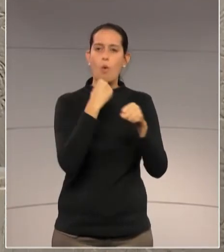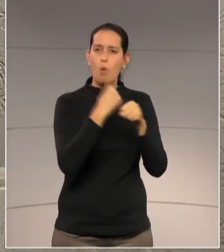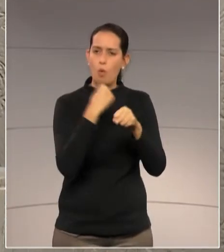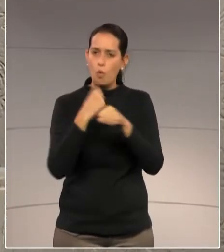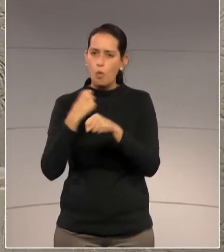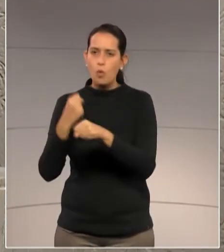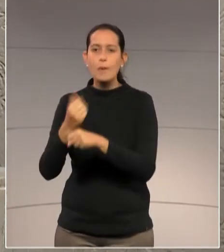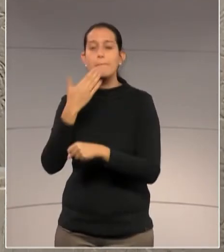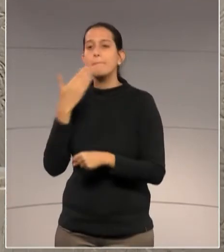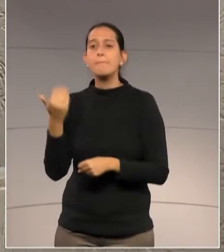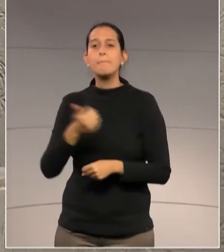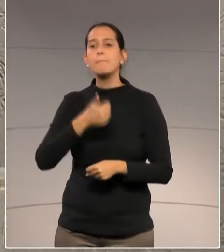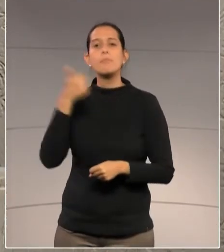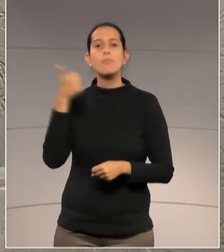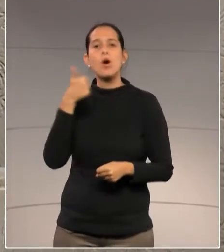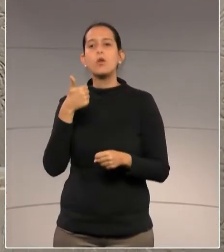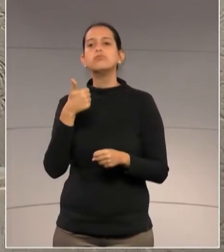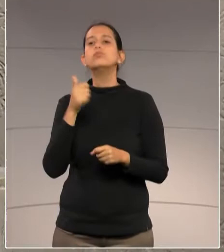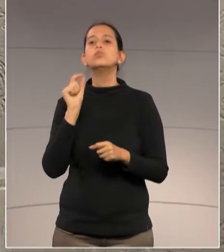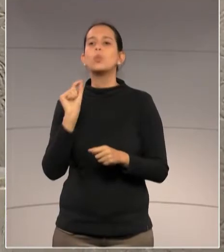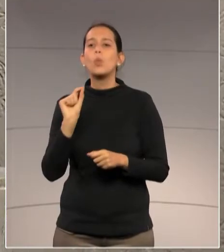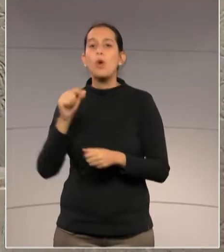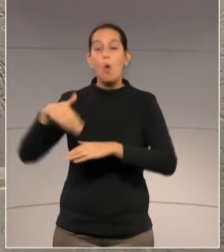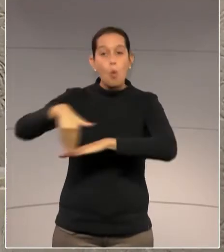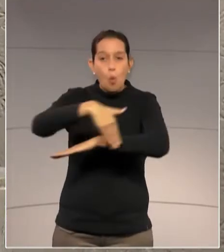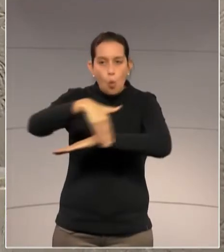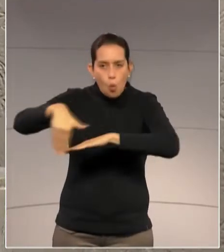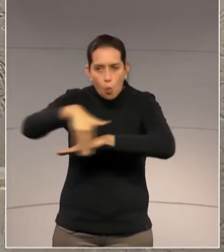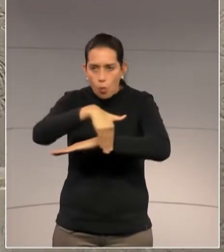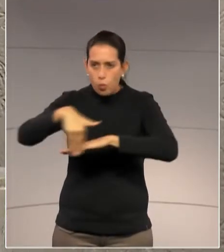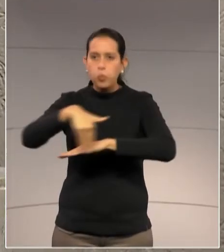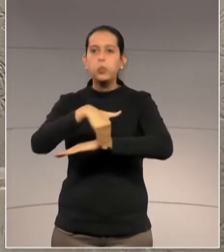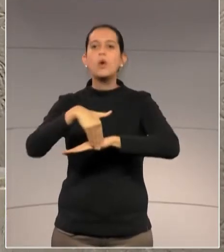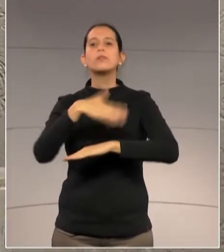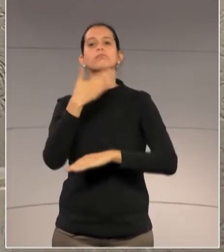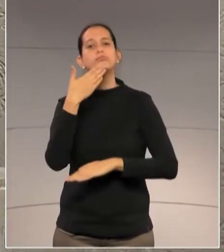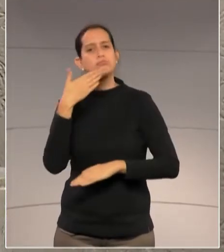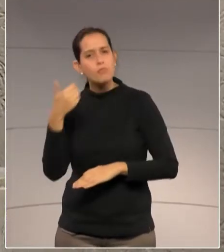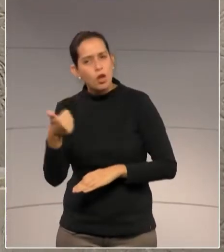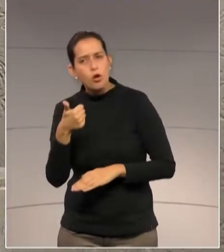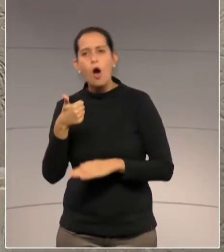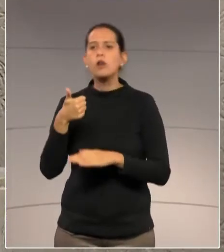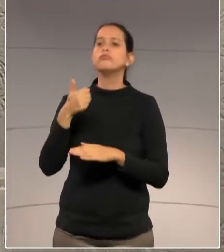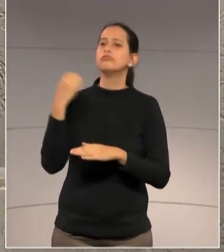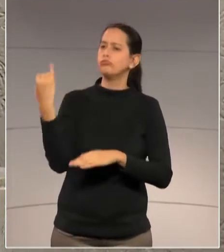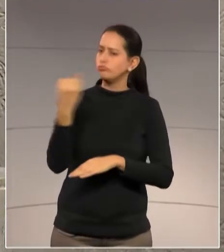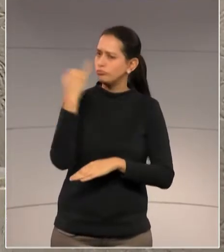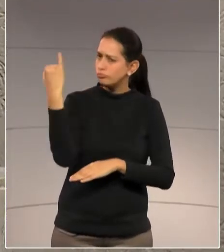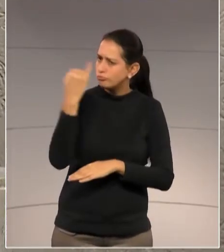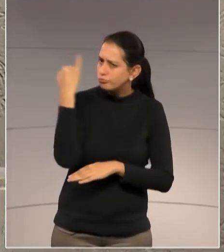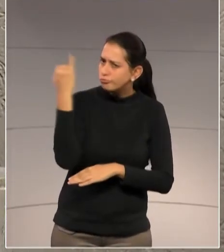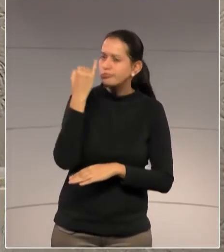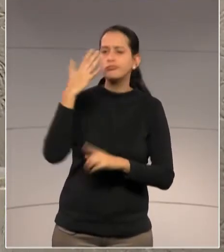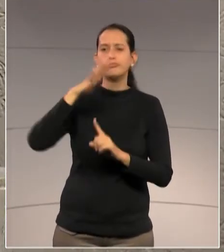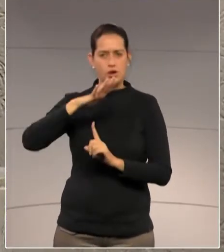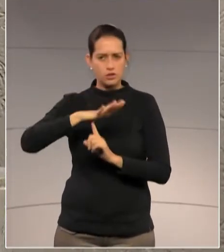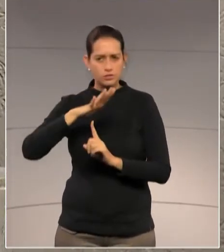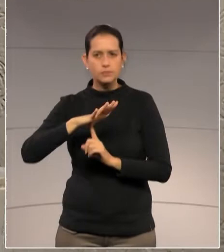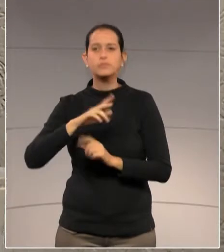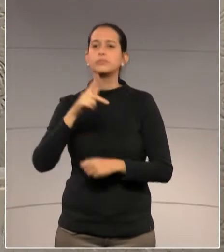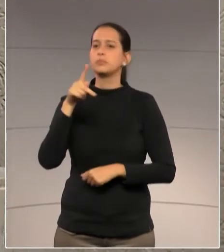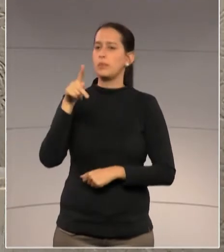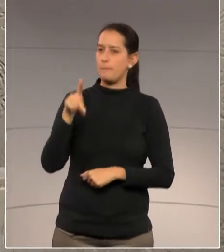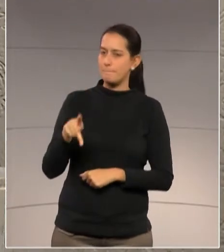ampliação da capacidade de trechos do vias importantes no nosso estado. Por exemplo, a PR-151,